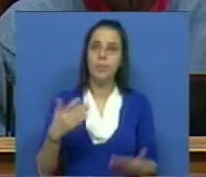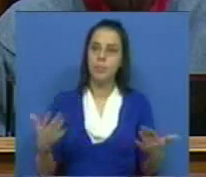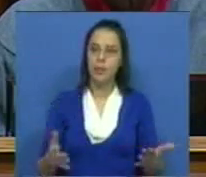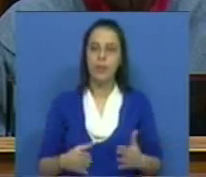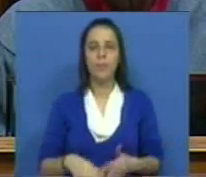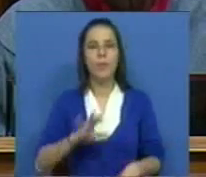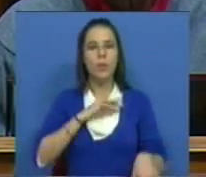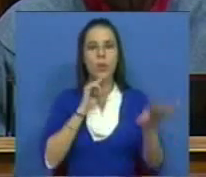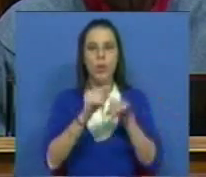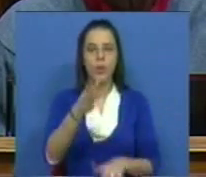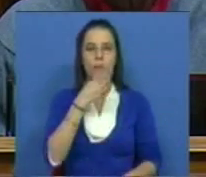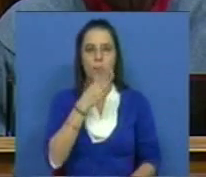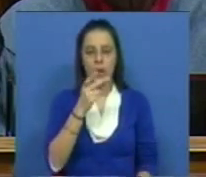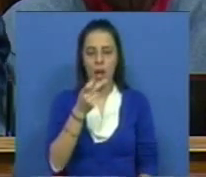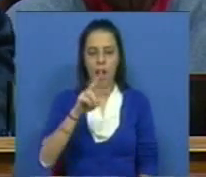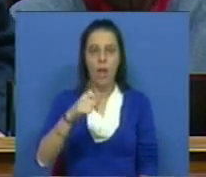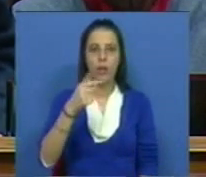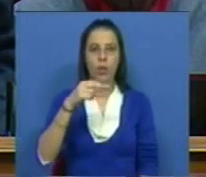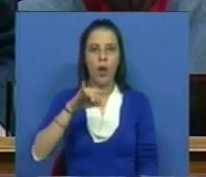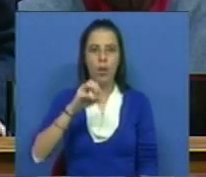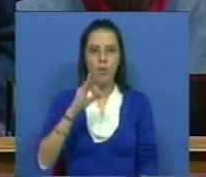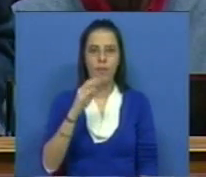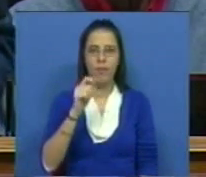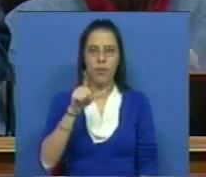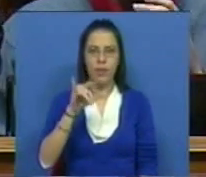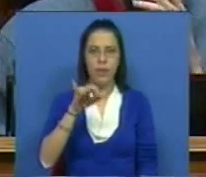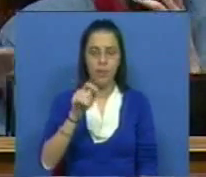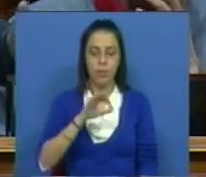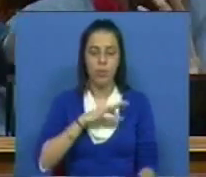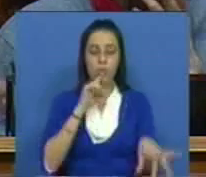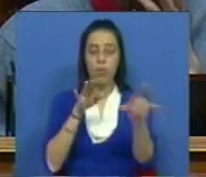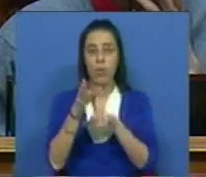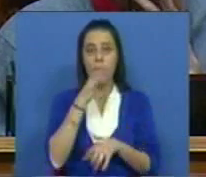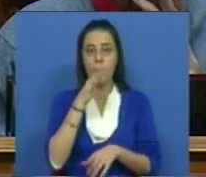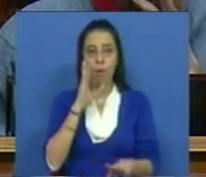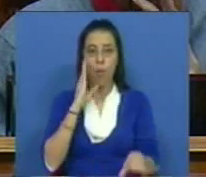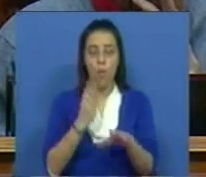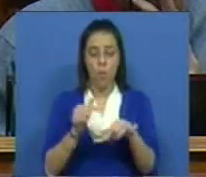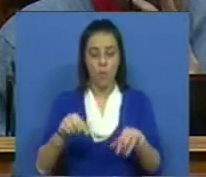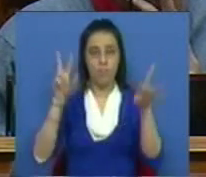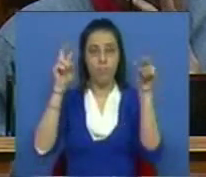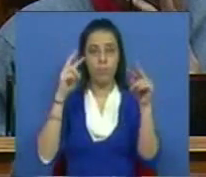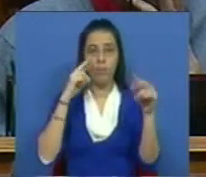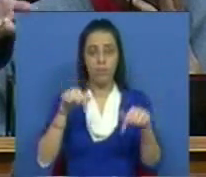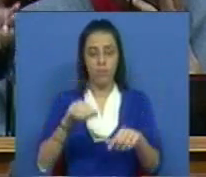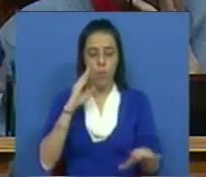Sr. Deputado António Filipe, o Sr. Deputado trouxe na última sessão